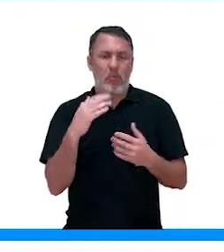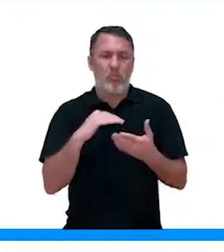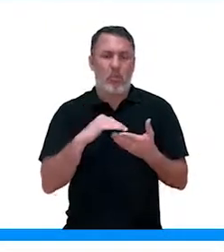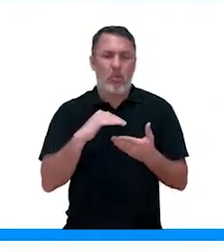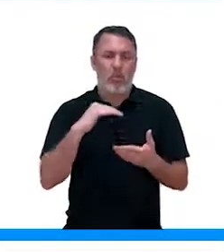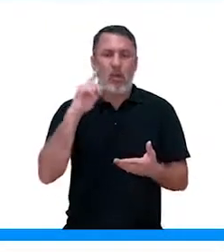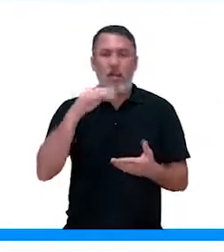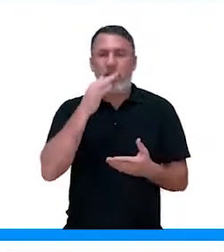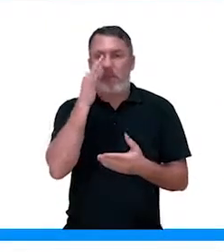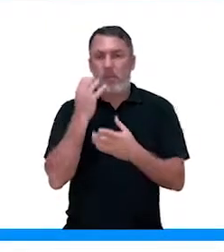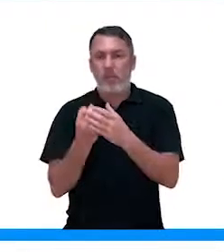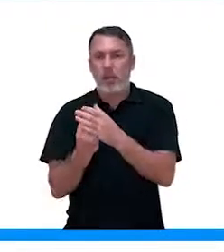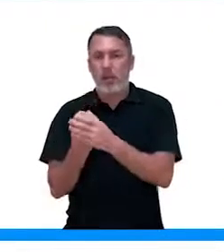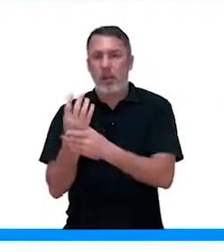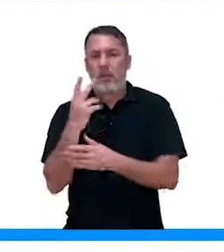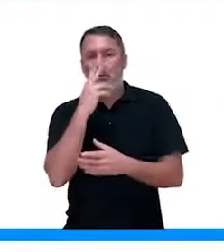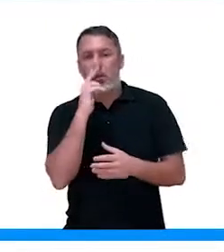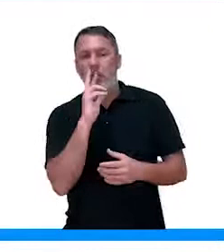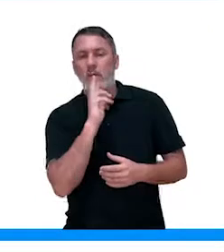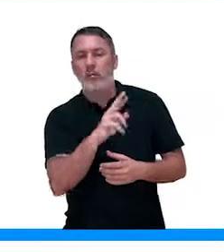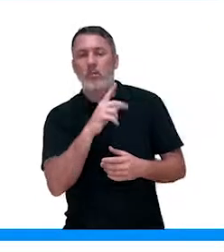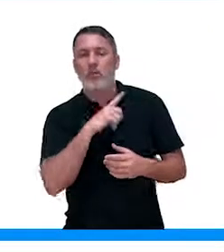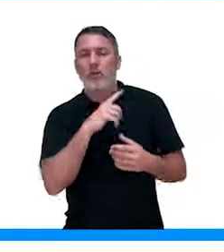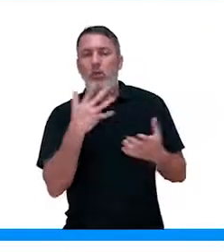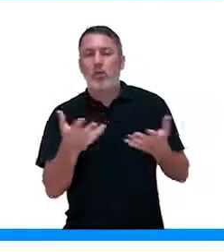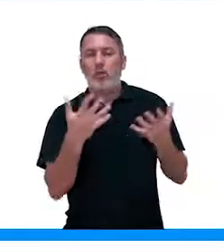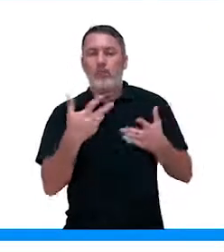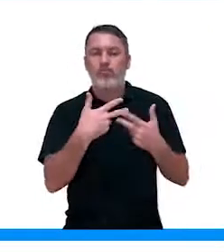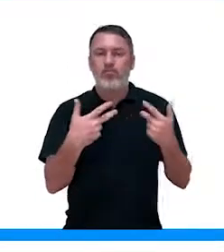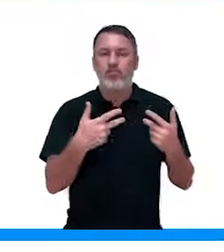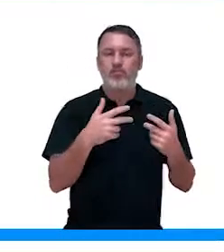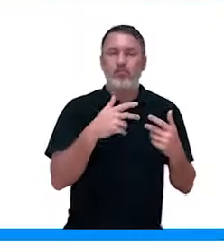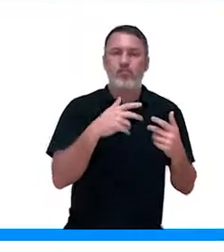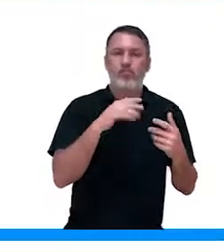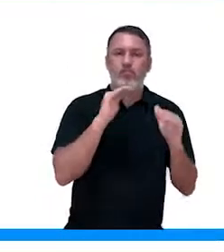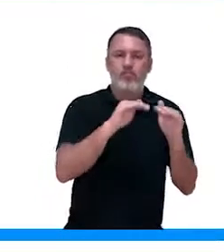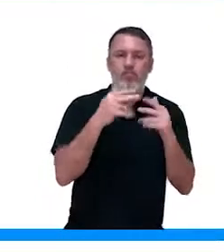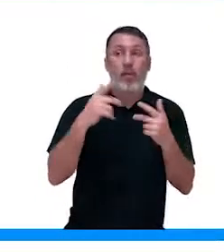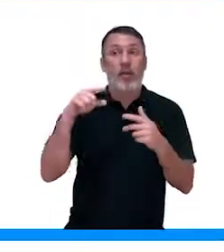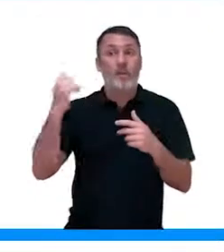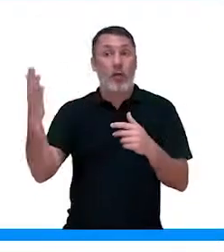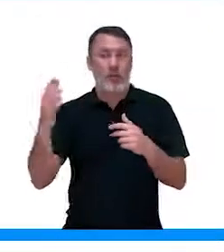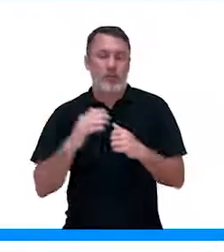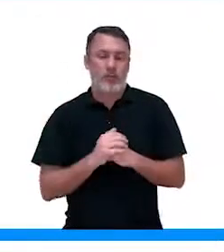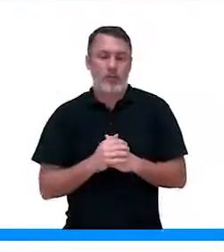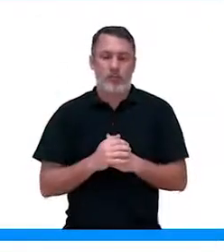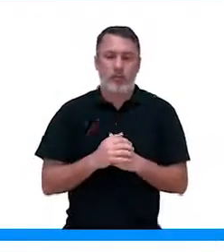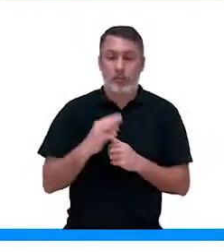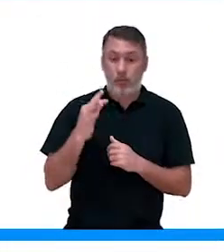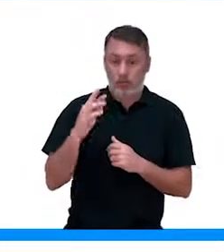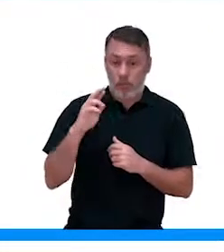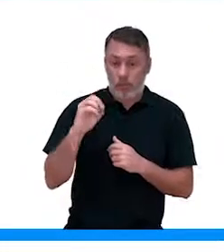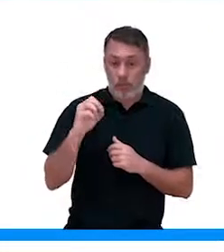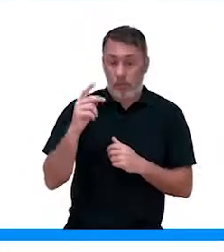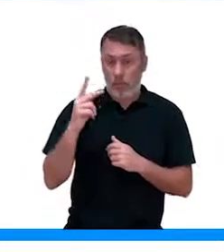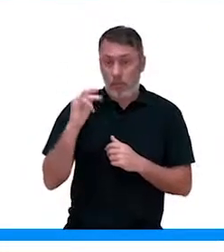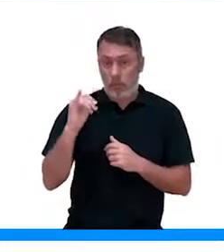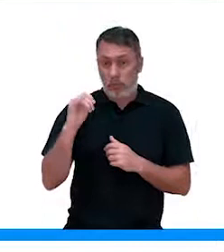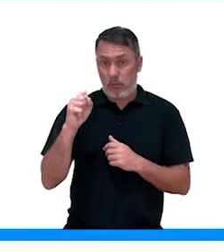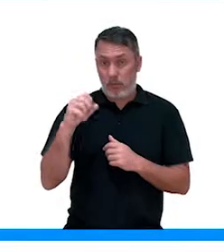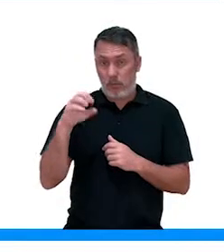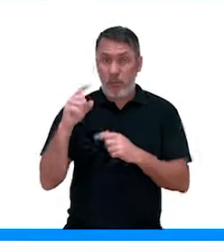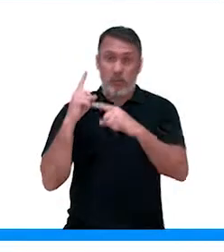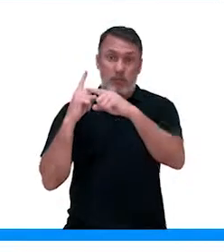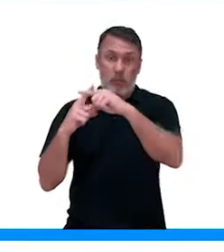tropismo é o crescimento de uma planta em resposta a algum estímulo, que é um estímulo externo. Tropismo positivo